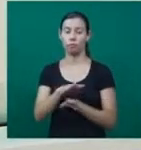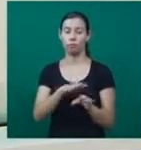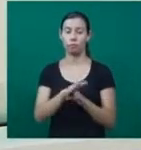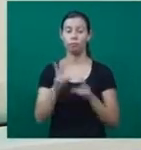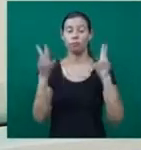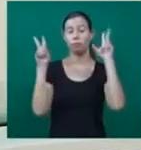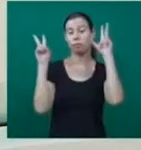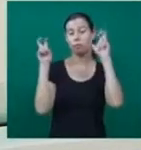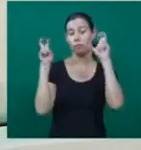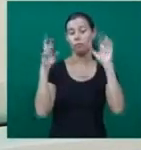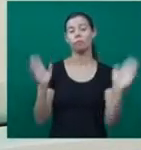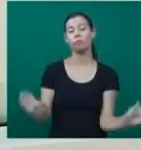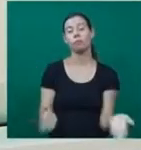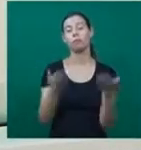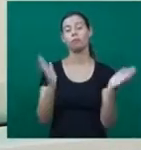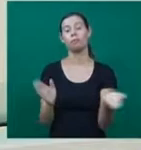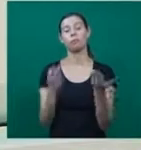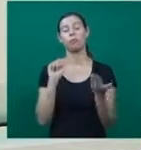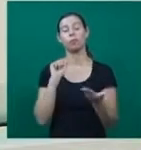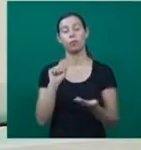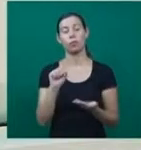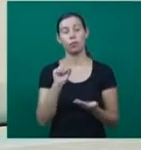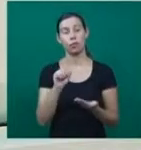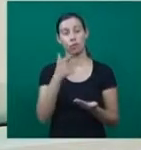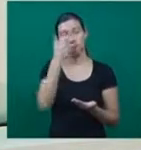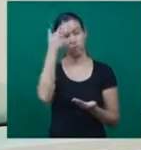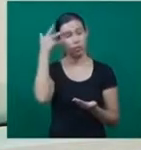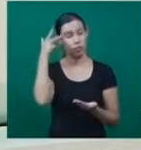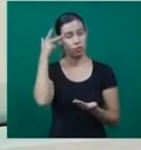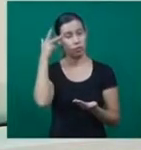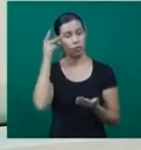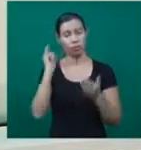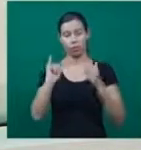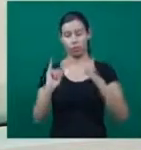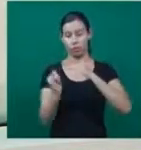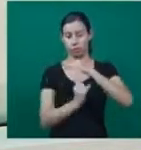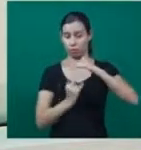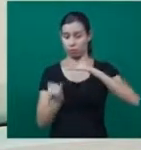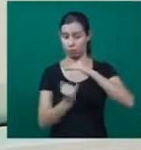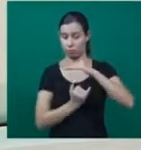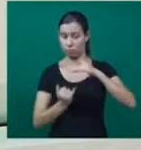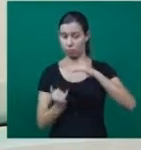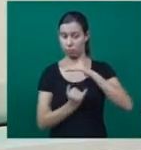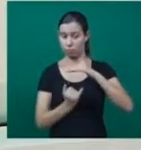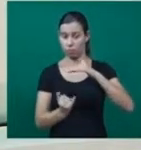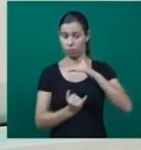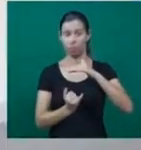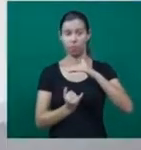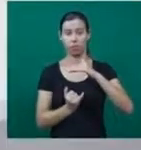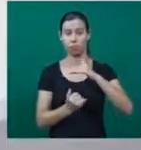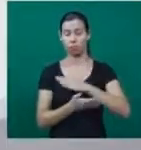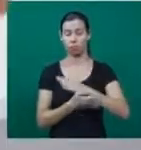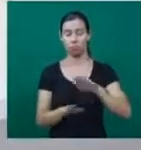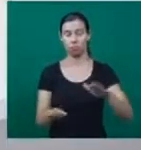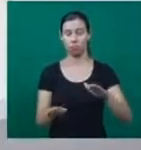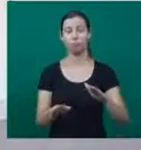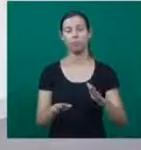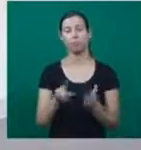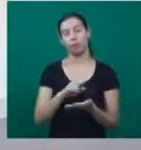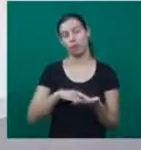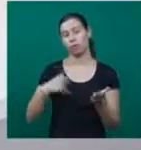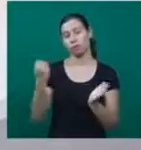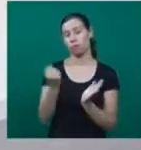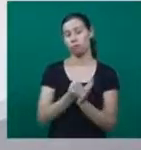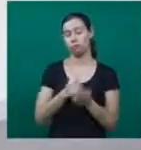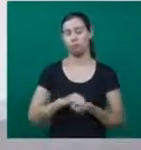voltados para a promoção de todos aqueles que deixaram a informalidade ou o emprego de carteira assinada. Josemar largou